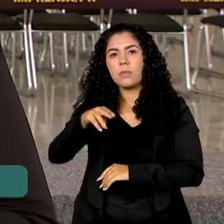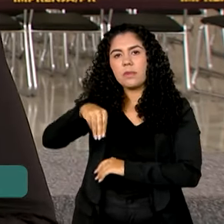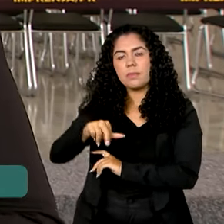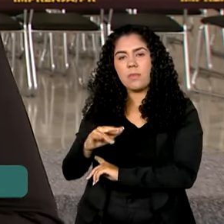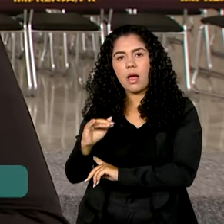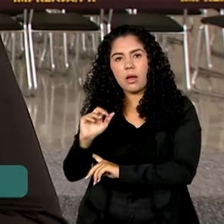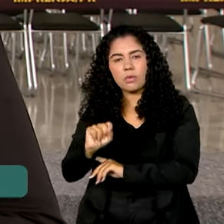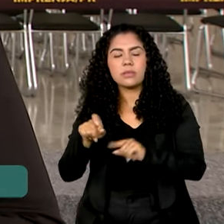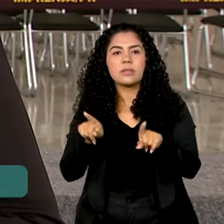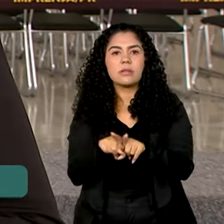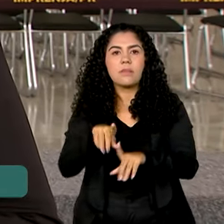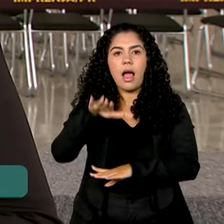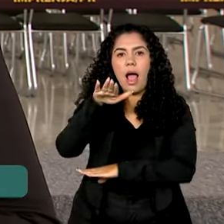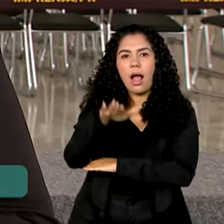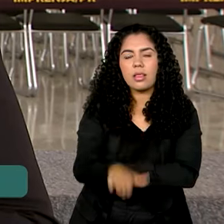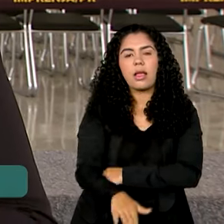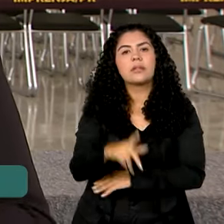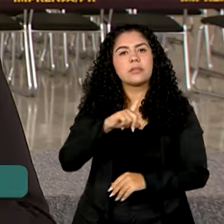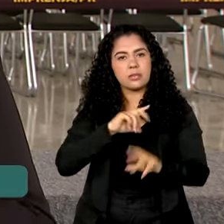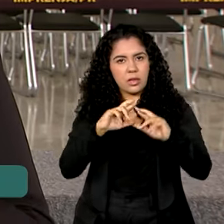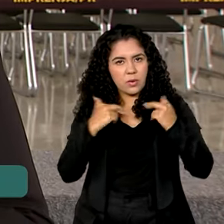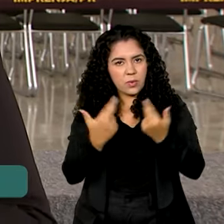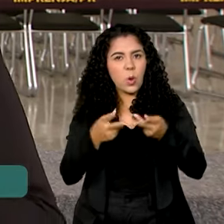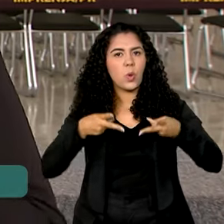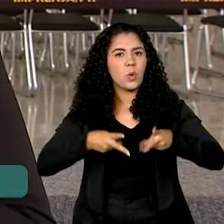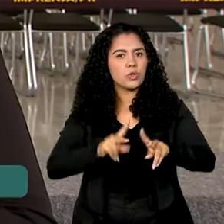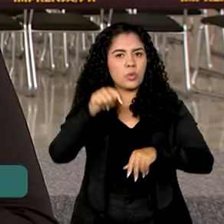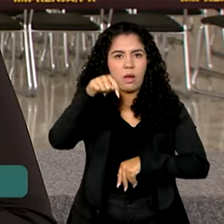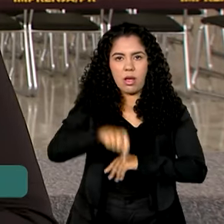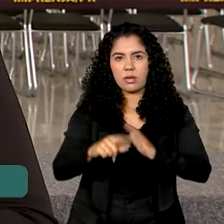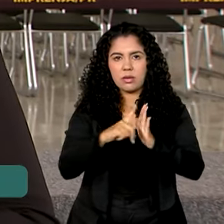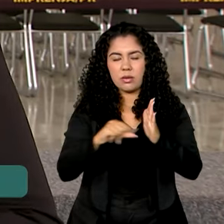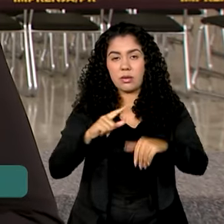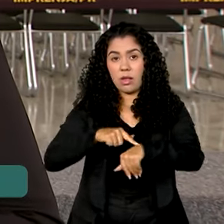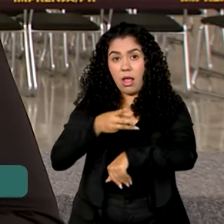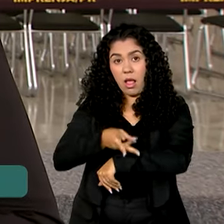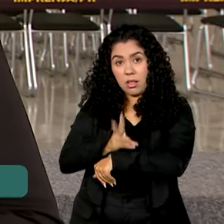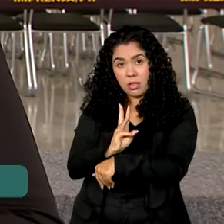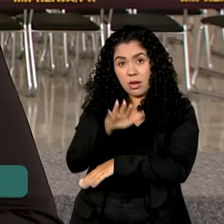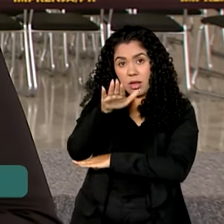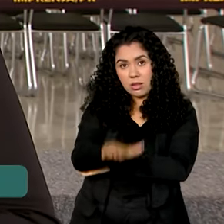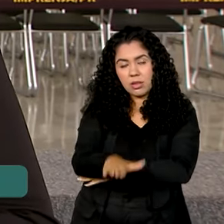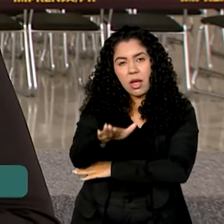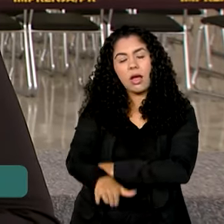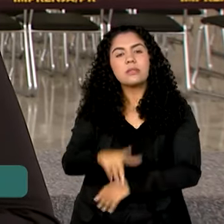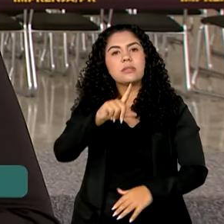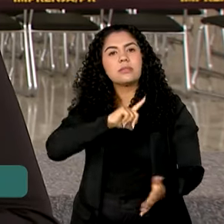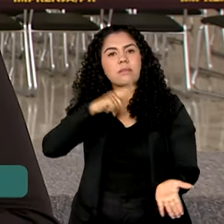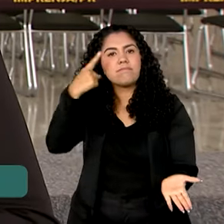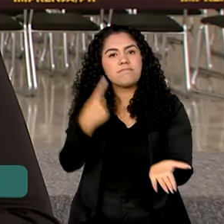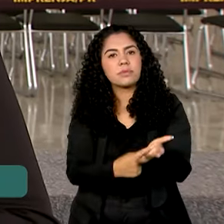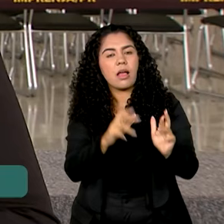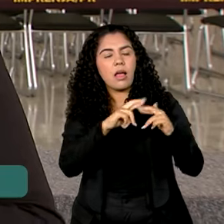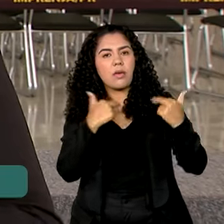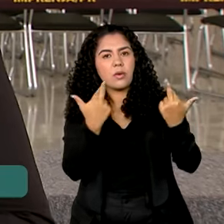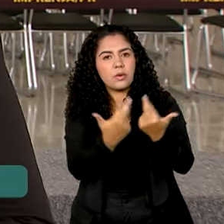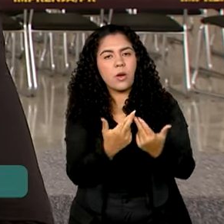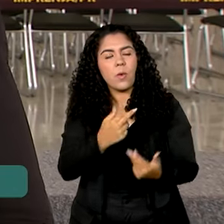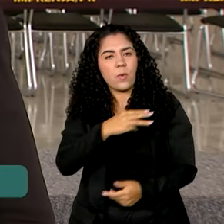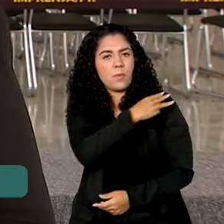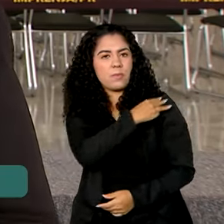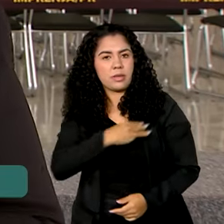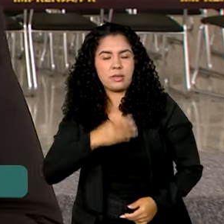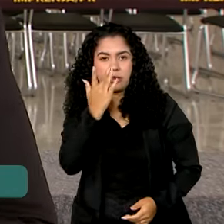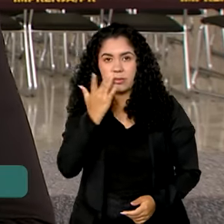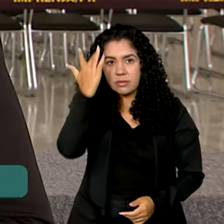à tarde, as reuniões, elas prosseguem aqui no Palácio do Planalto. Às três da tarde, o presidente tem uma reunião com o ministro da Fazenda, Fernando Haddad. E, às